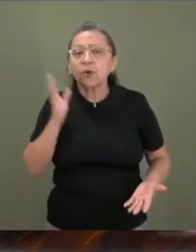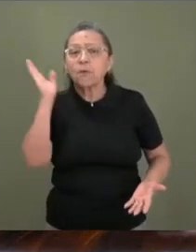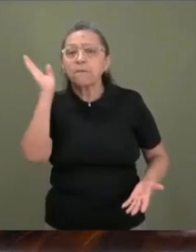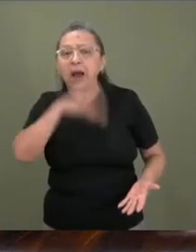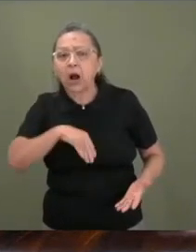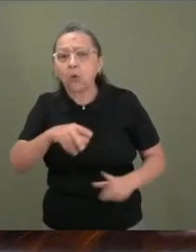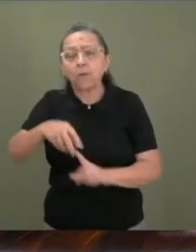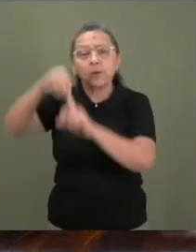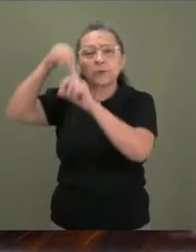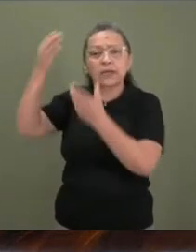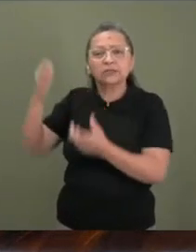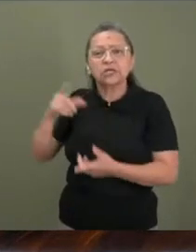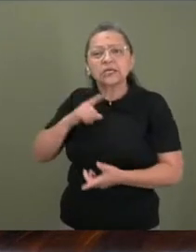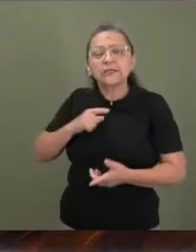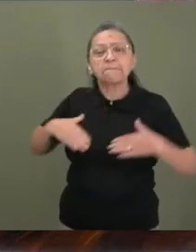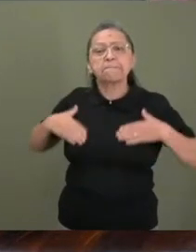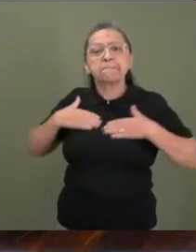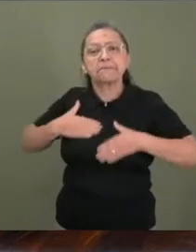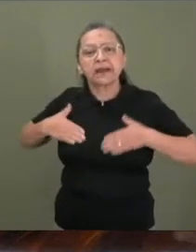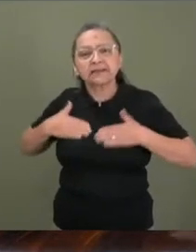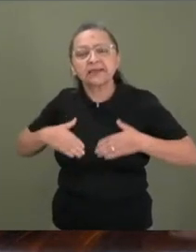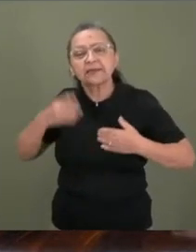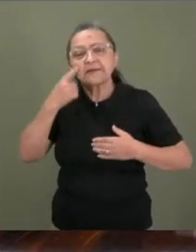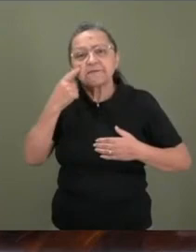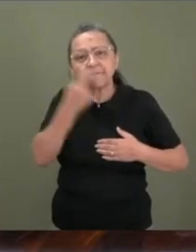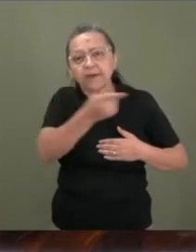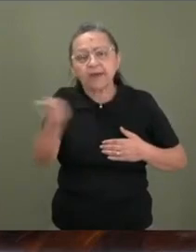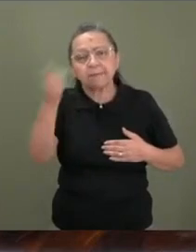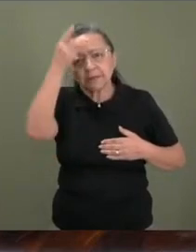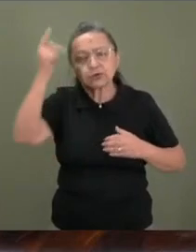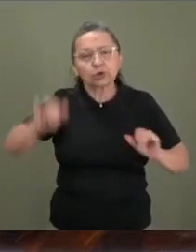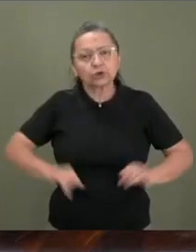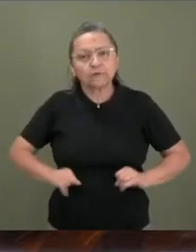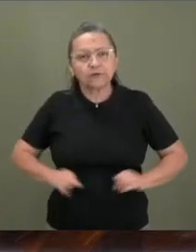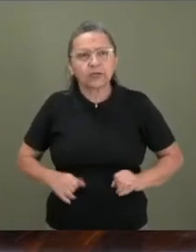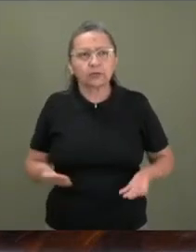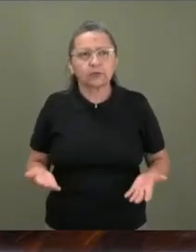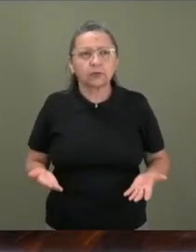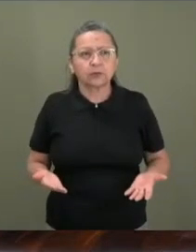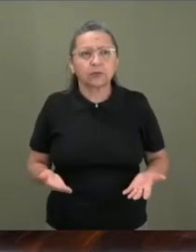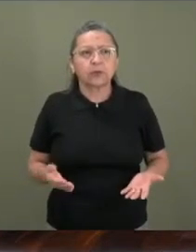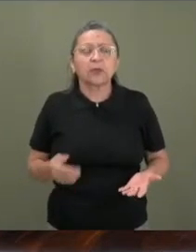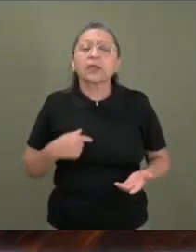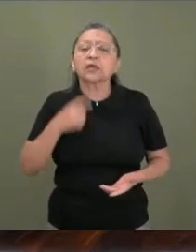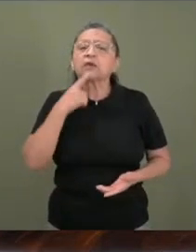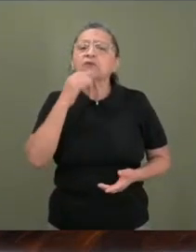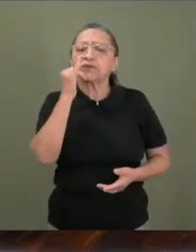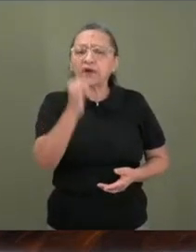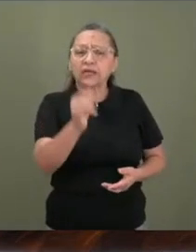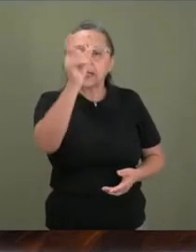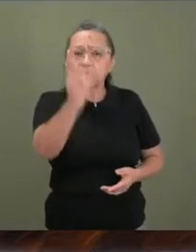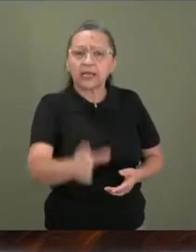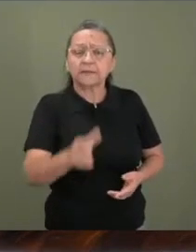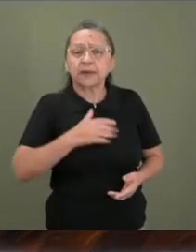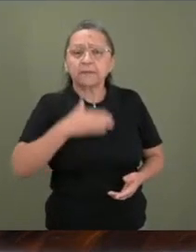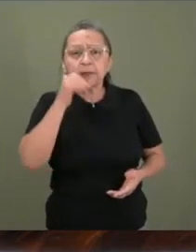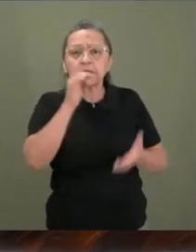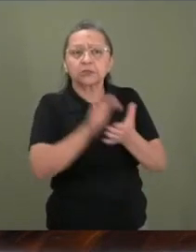prioridade, que têm prazer de ver o sofrimento alheio. E aí eu falei para ela, eu não